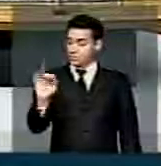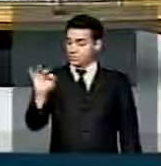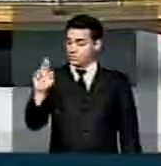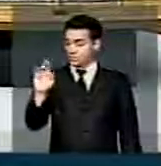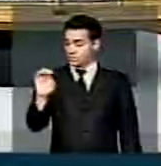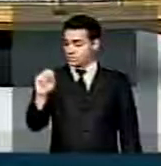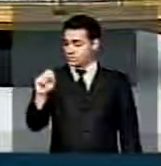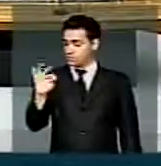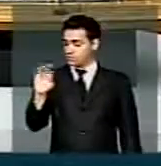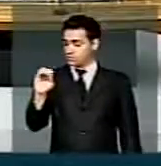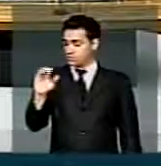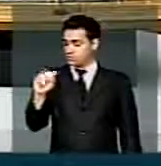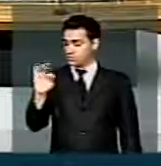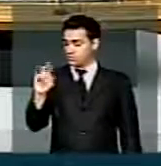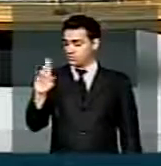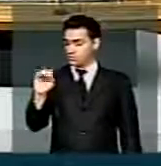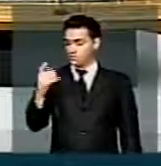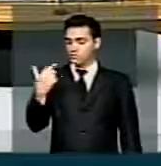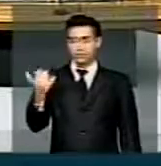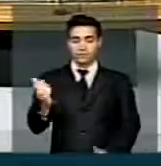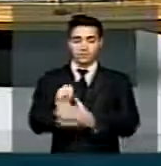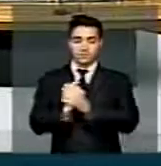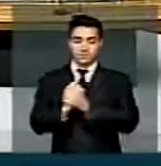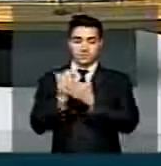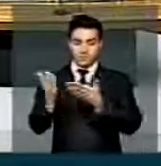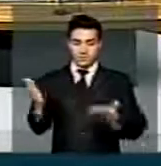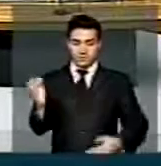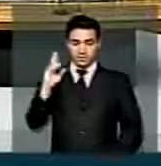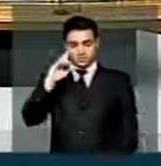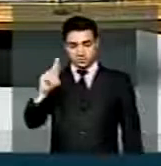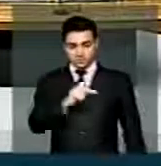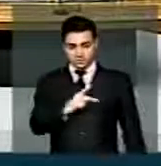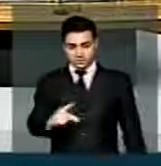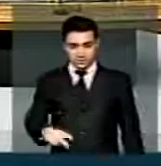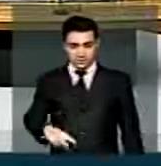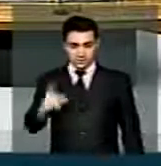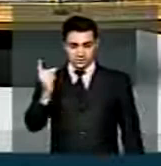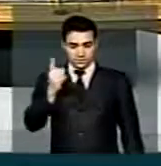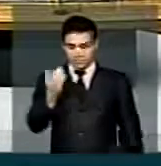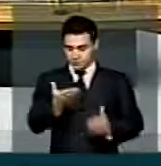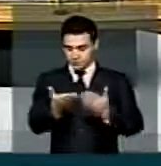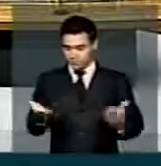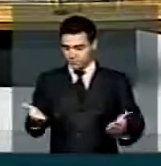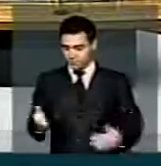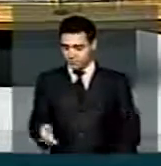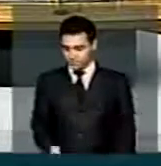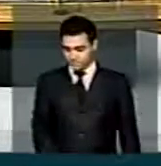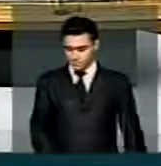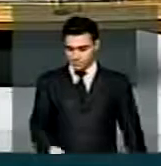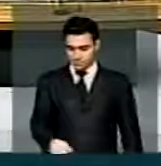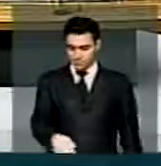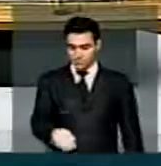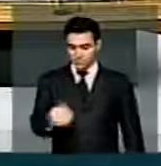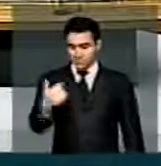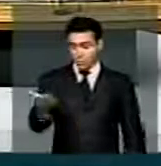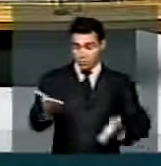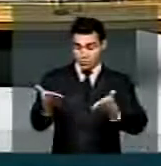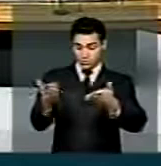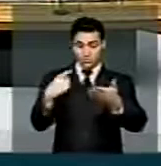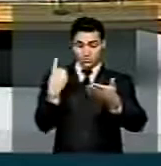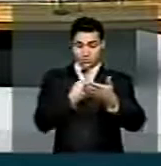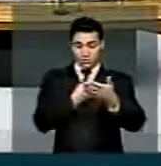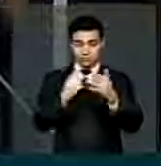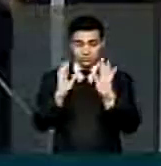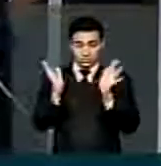A V. Exª, eu quero cumprimentar o Sr. Presidente, Srs. Deputados. Sabe, Srs. Deputados, hoje nós